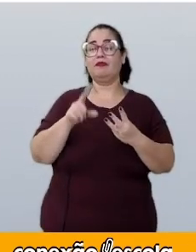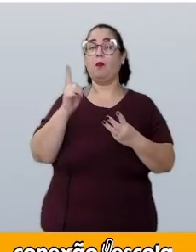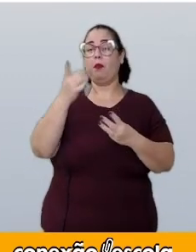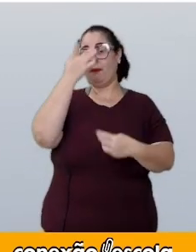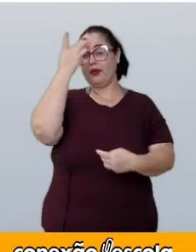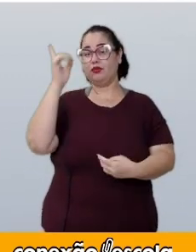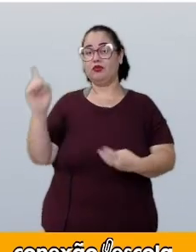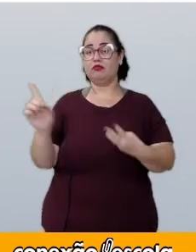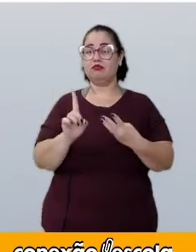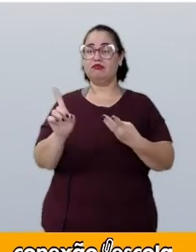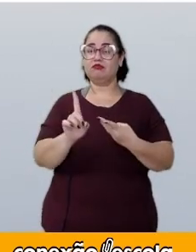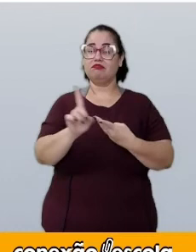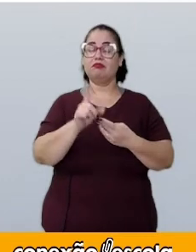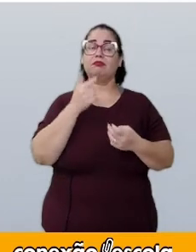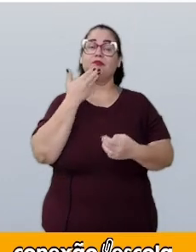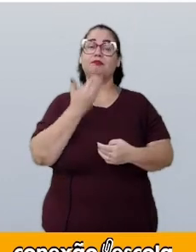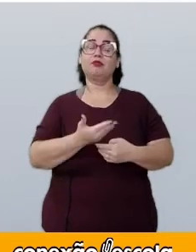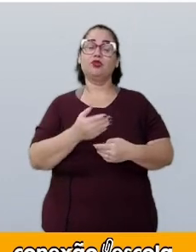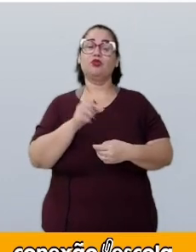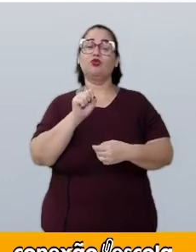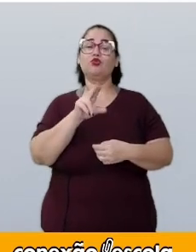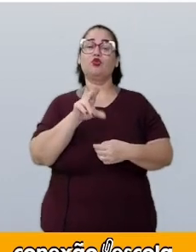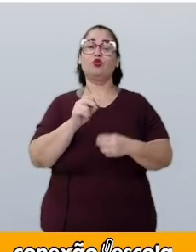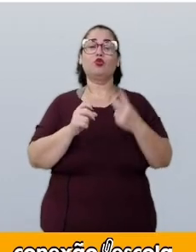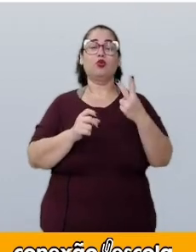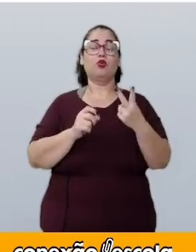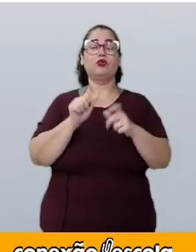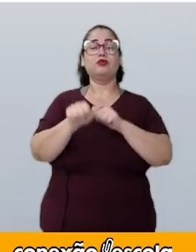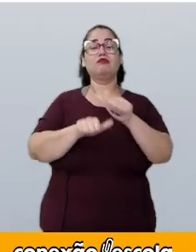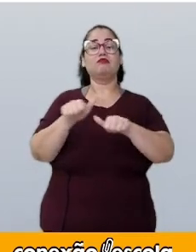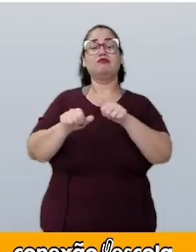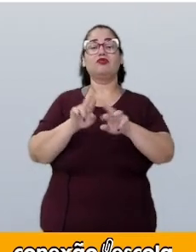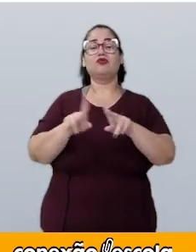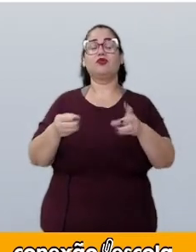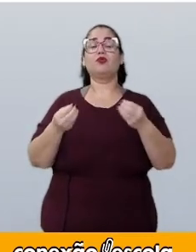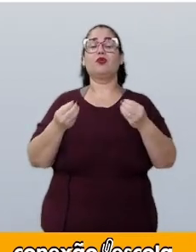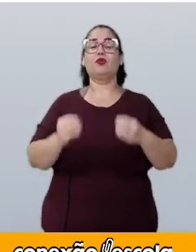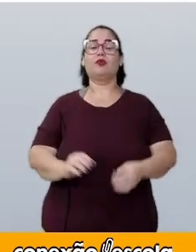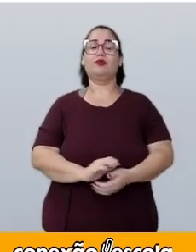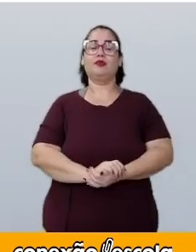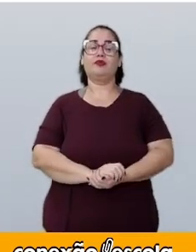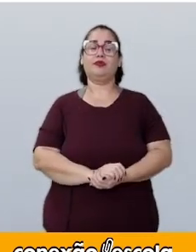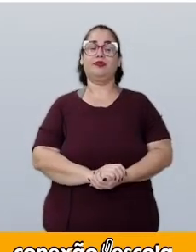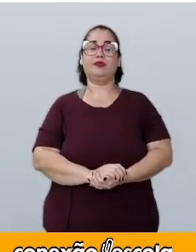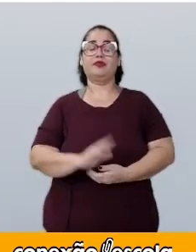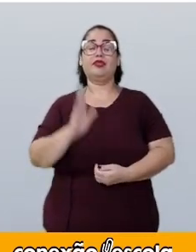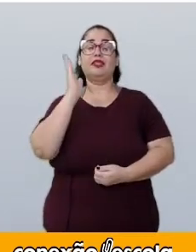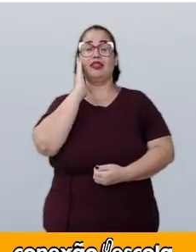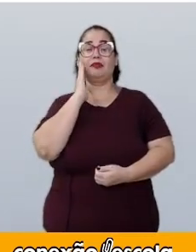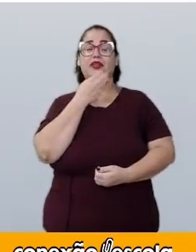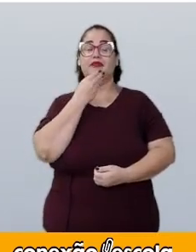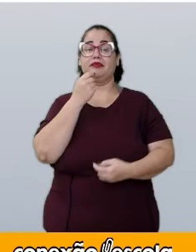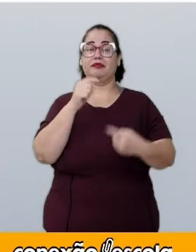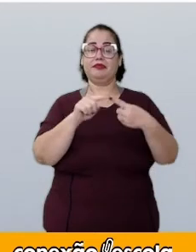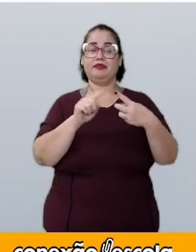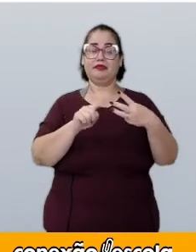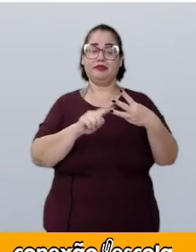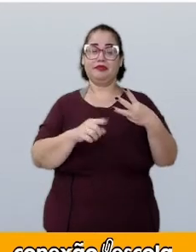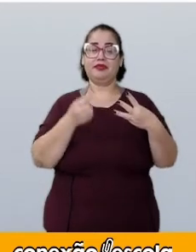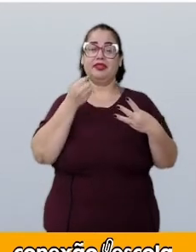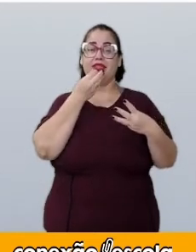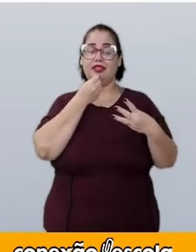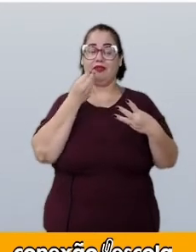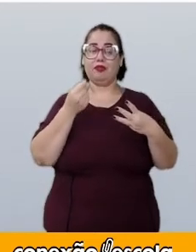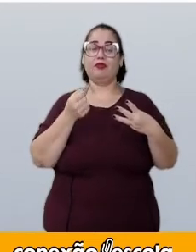cliente pode fazer o pedido de dois sucos. Sabendo que eu tenho três sabores e que